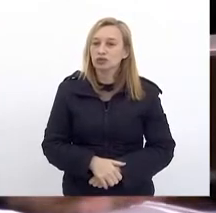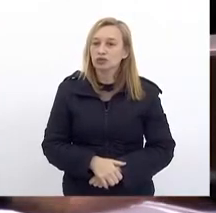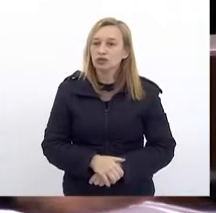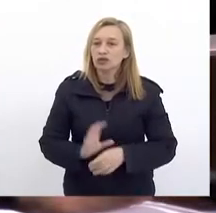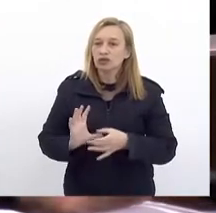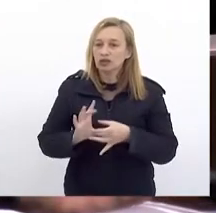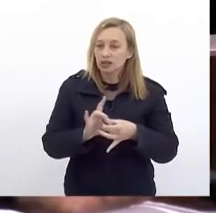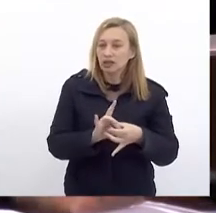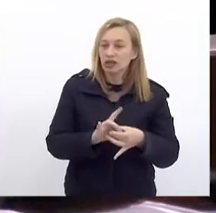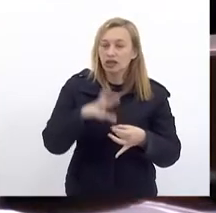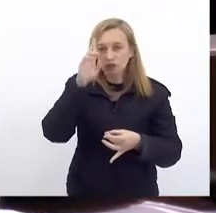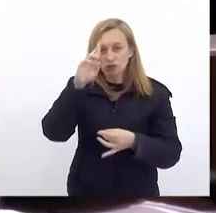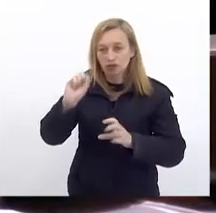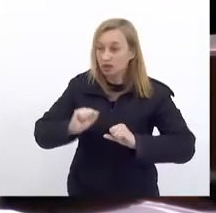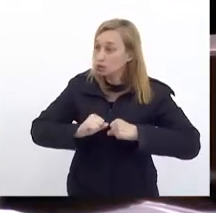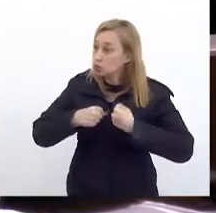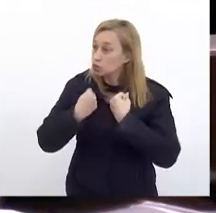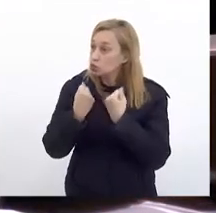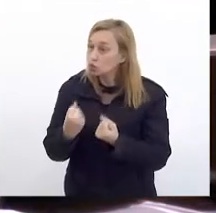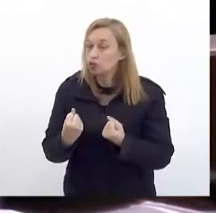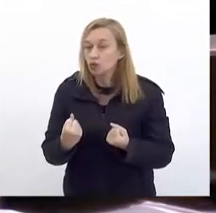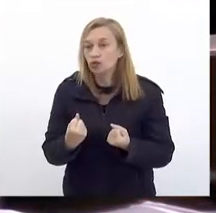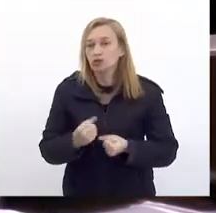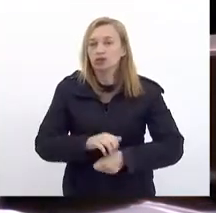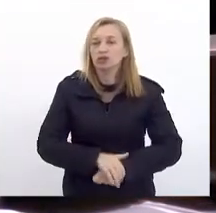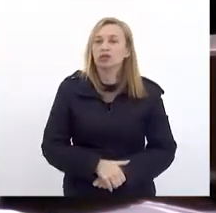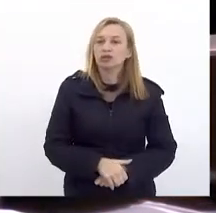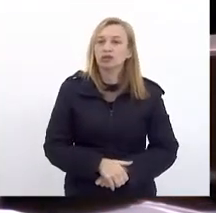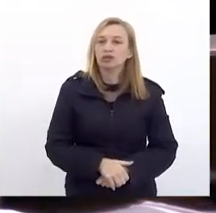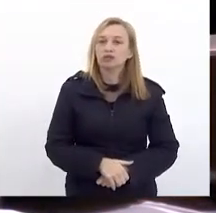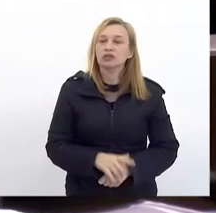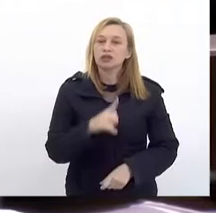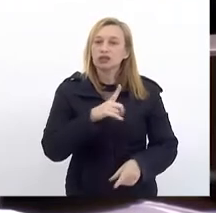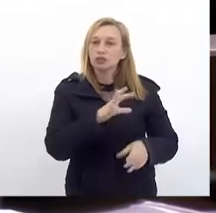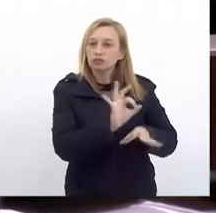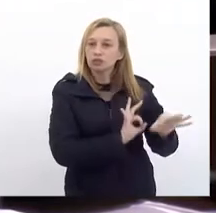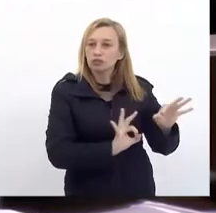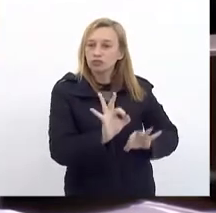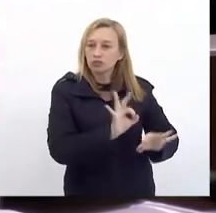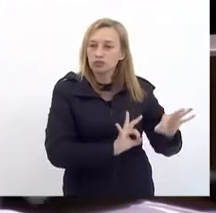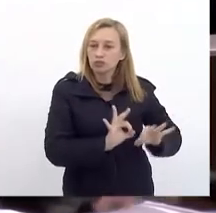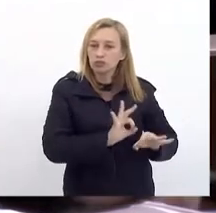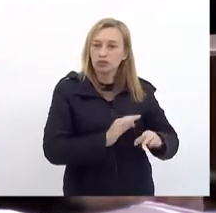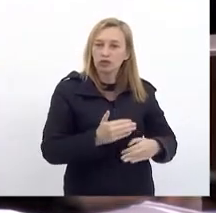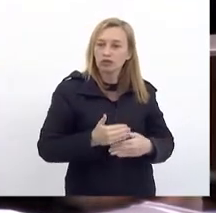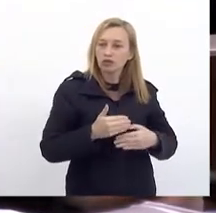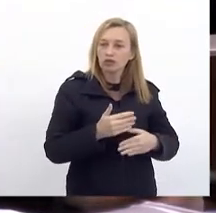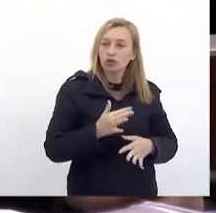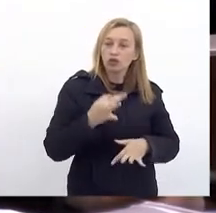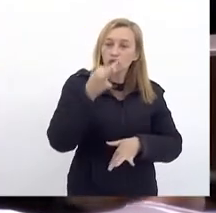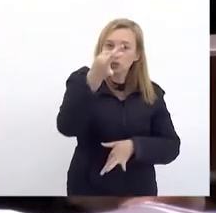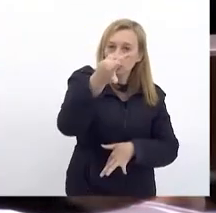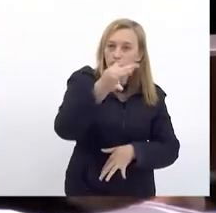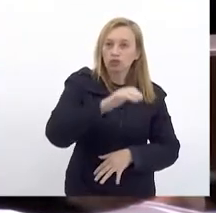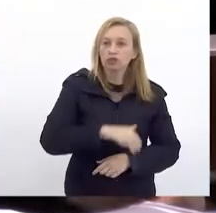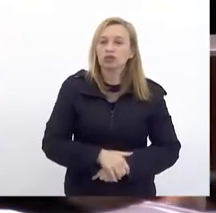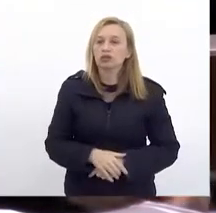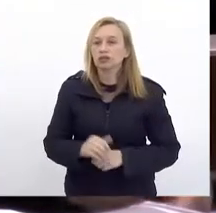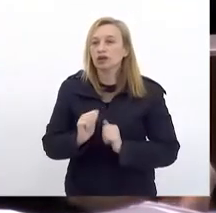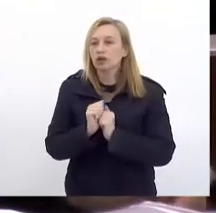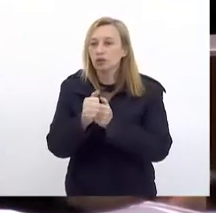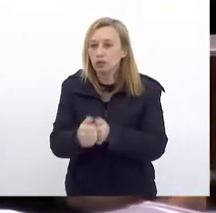fazendo Um esforço Para ter Um planejamento Daqui para frente E também Para